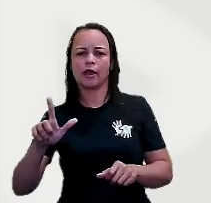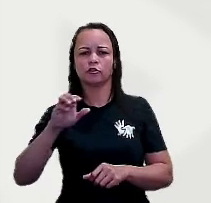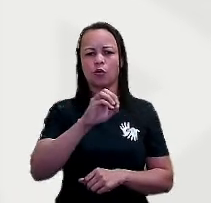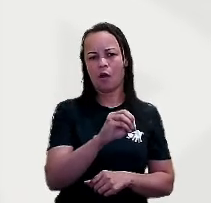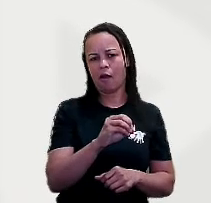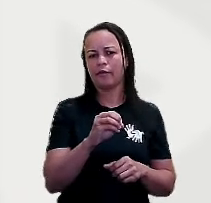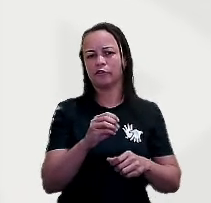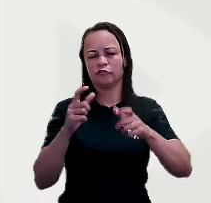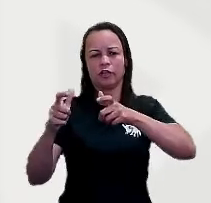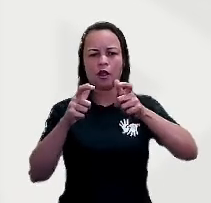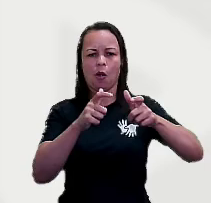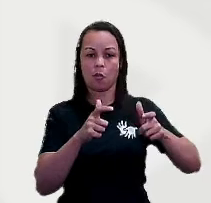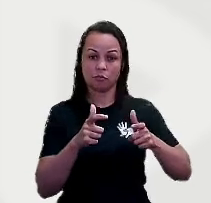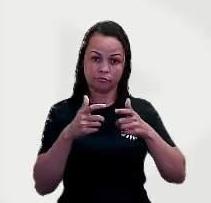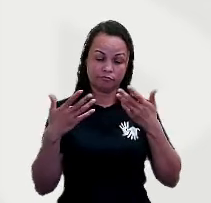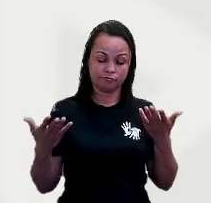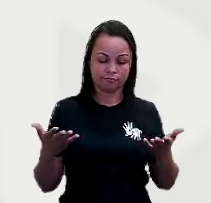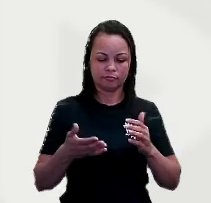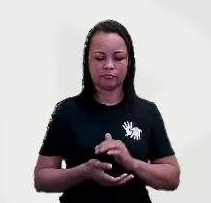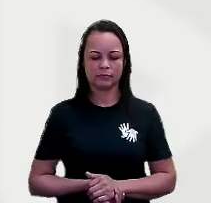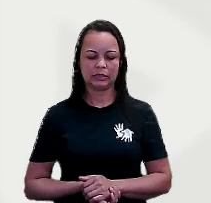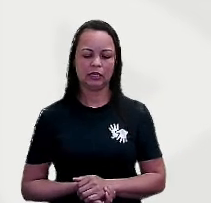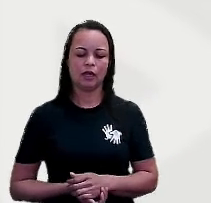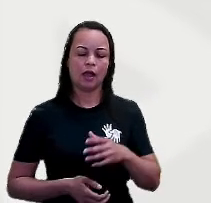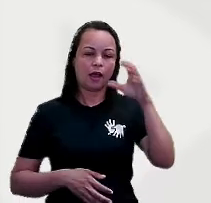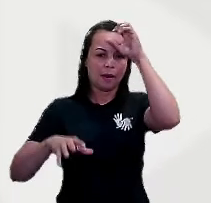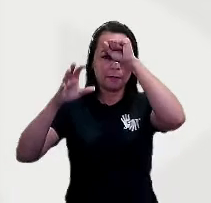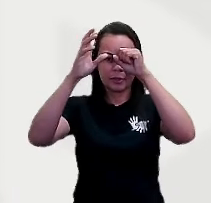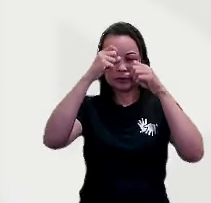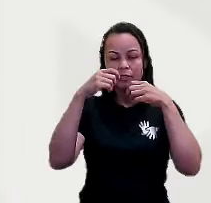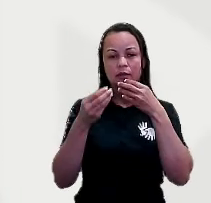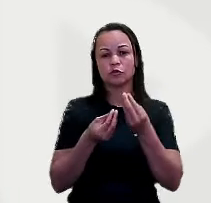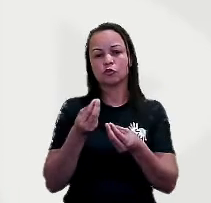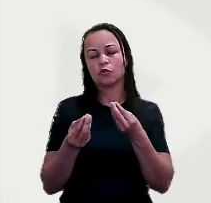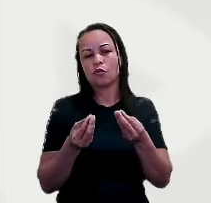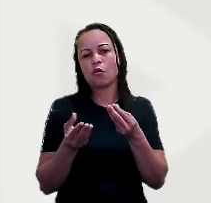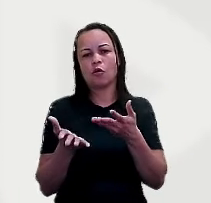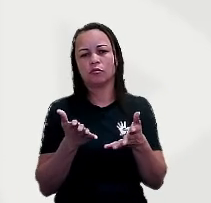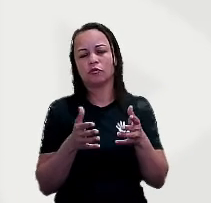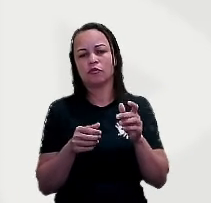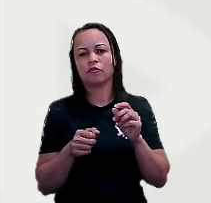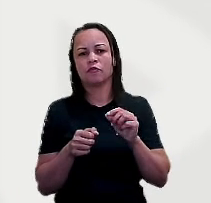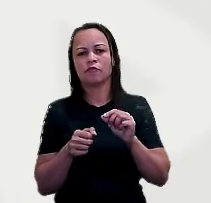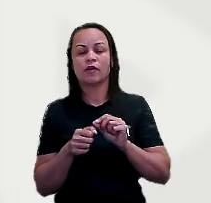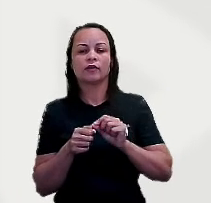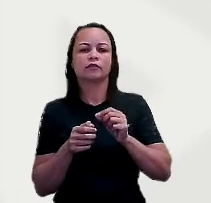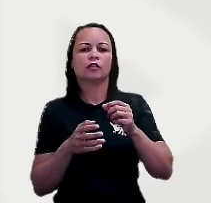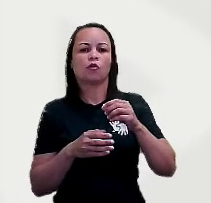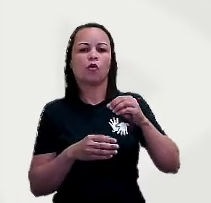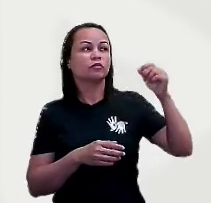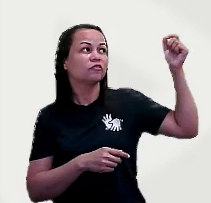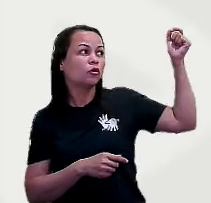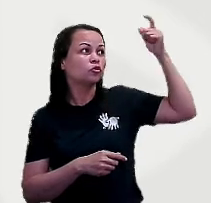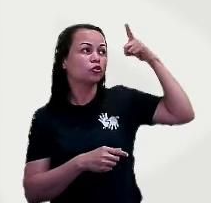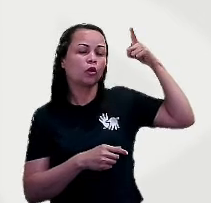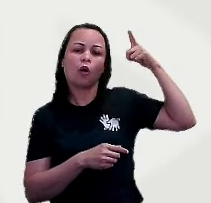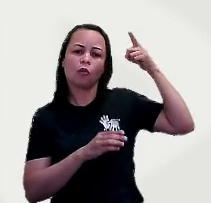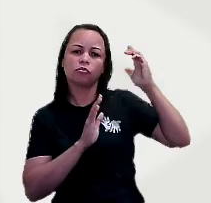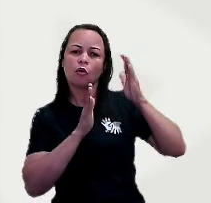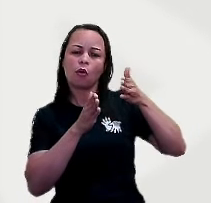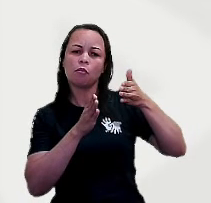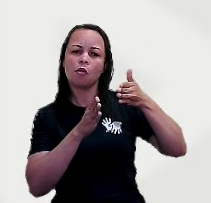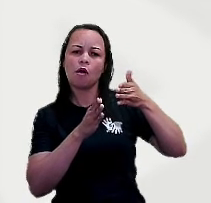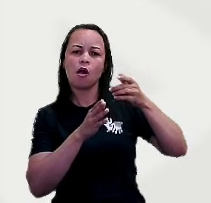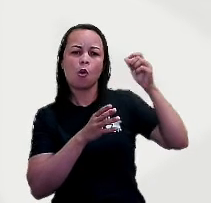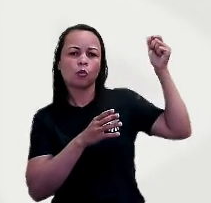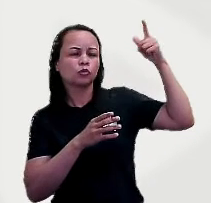fica o oeste. Nós também aprendemos o que fazer quando eu tiver o sol como referência, como a